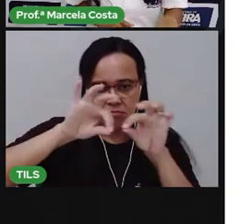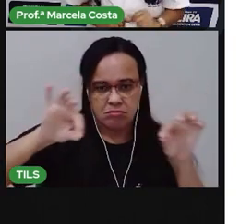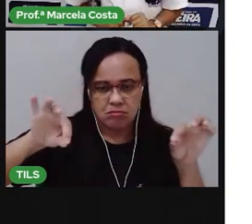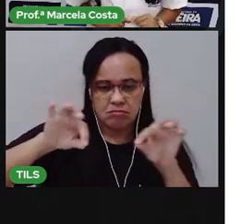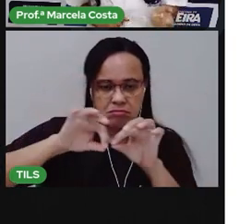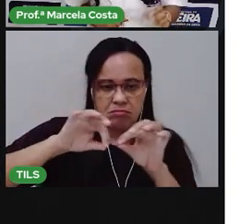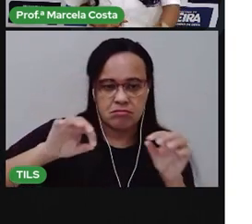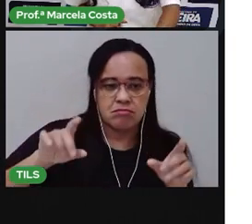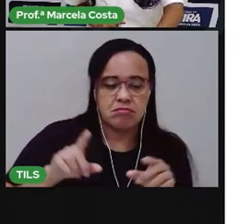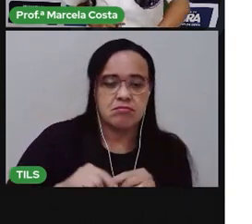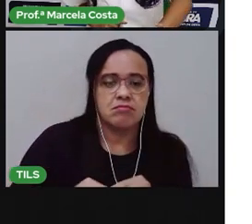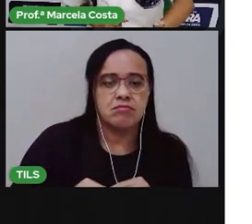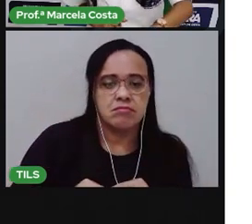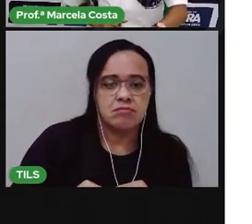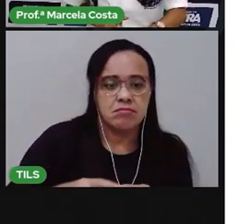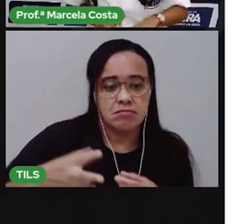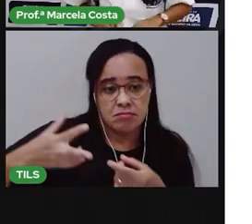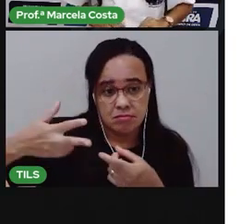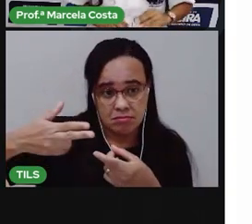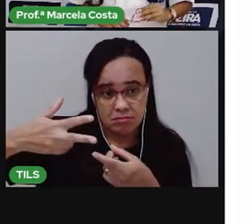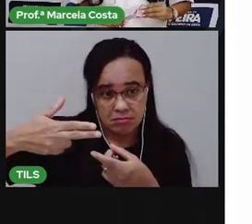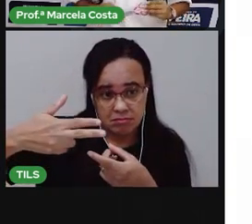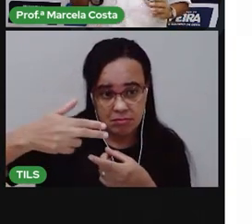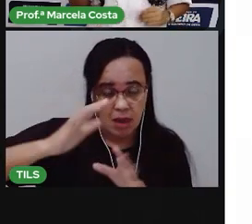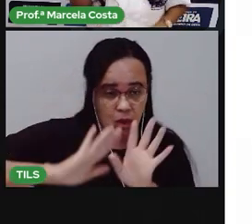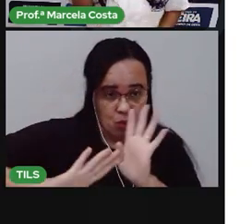Vai precisar de uma tesoura.